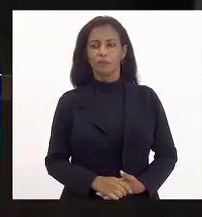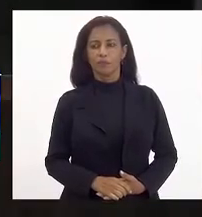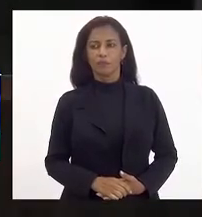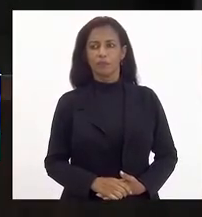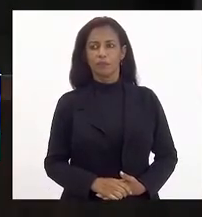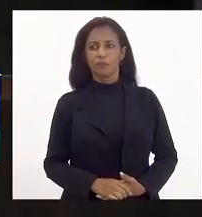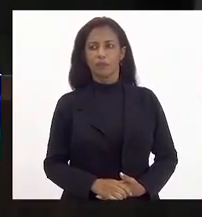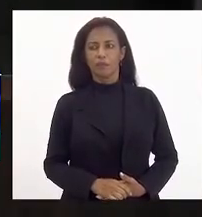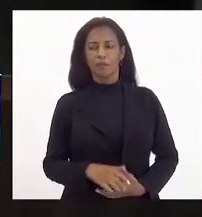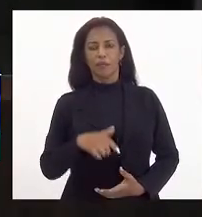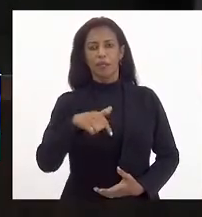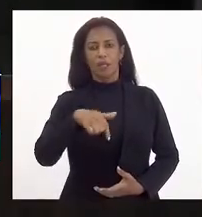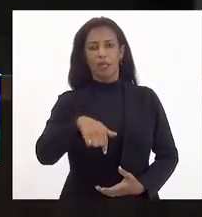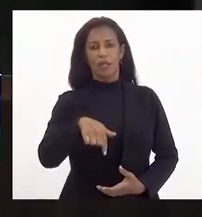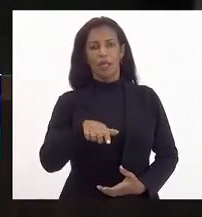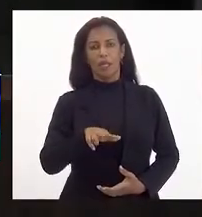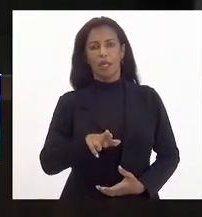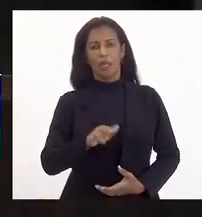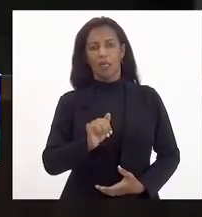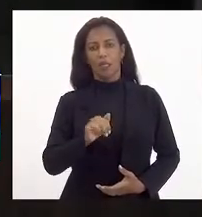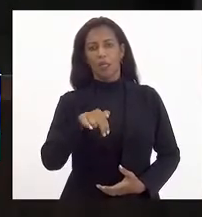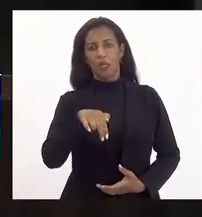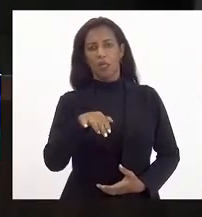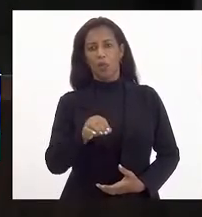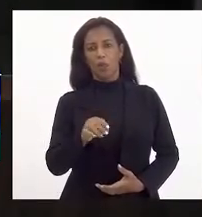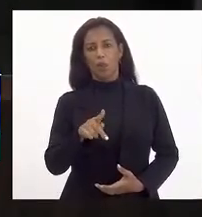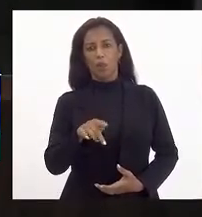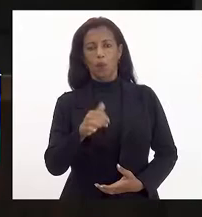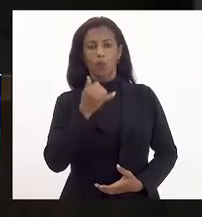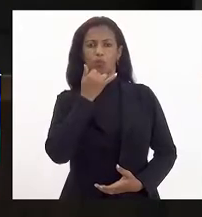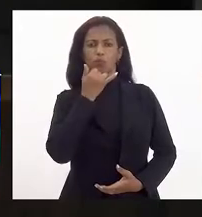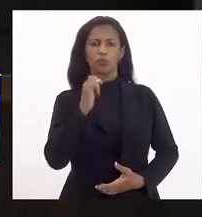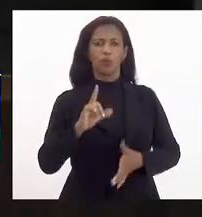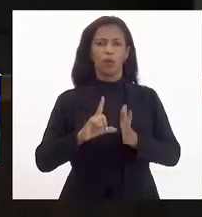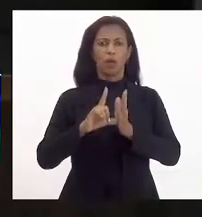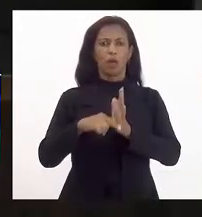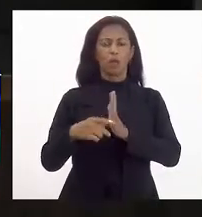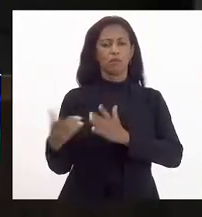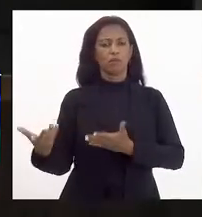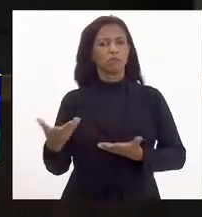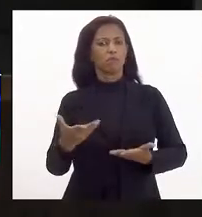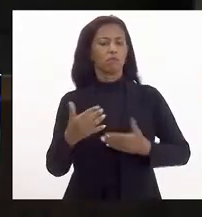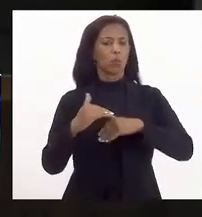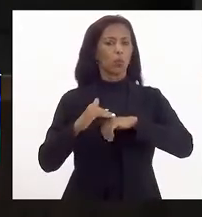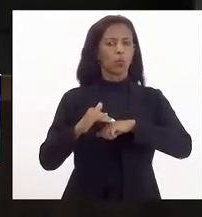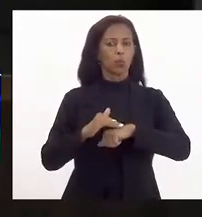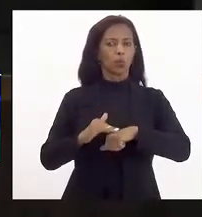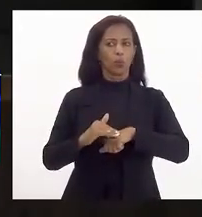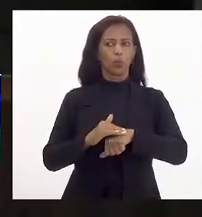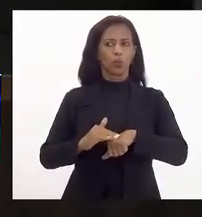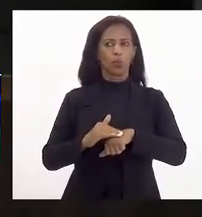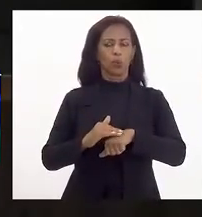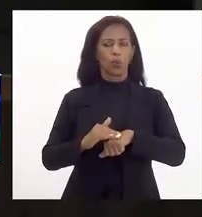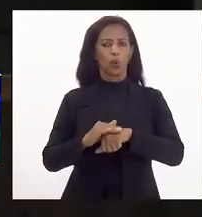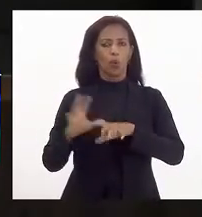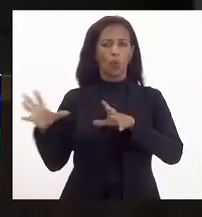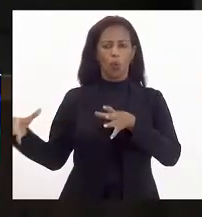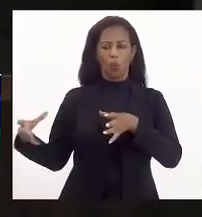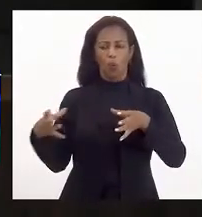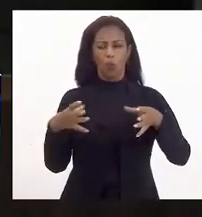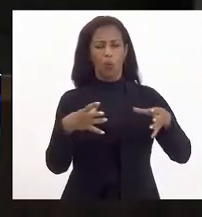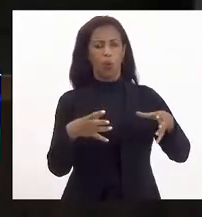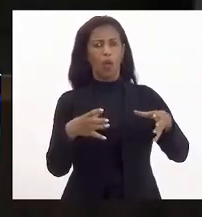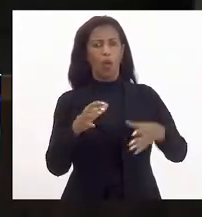Deputado Kinoa Ploque. Pedir desculpa pelo atraso, porque eu estava recebendo aqui uma delegação da Faferg.